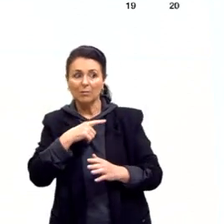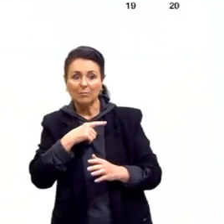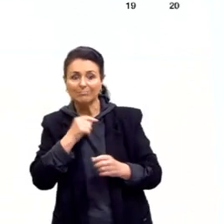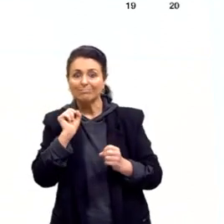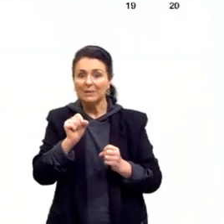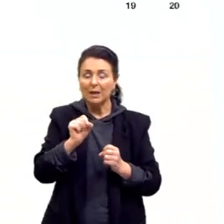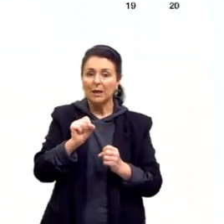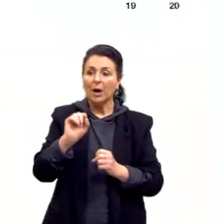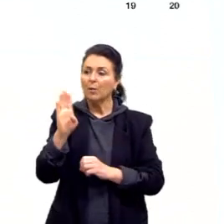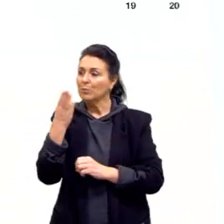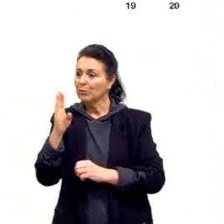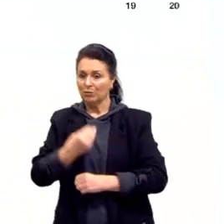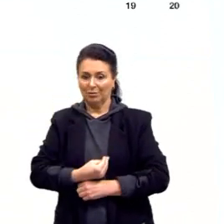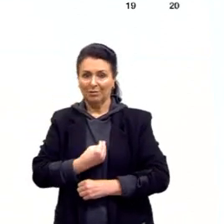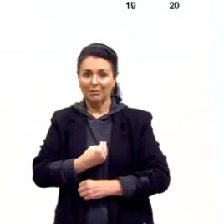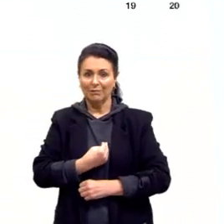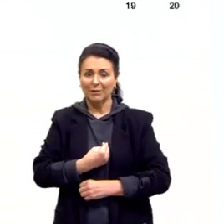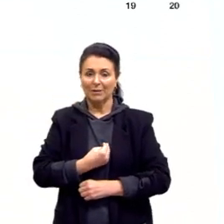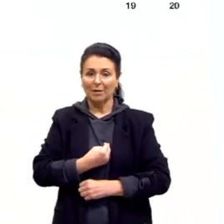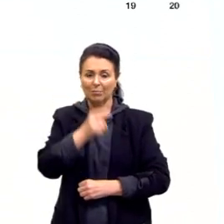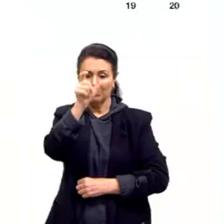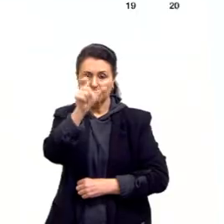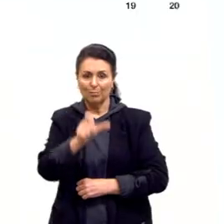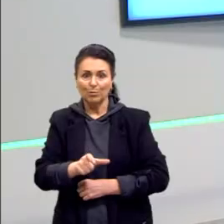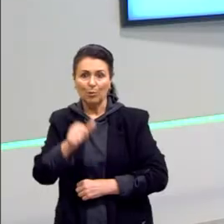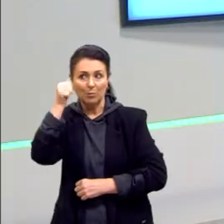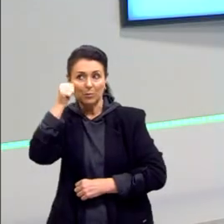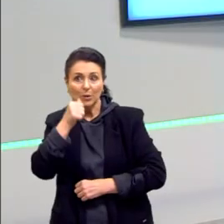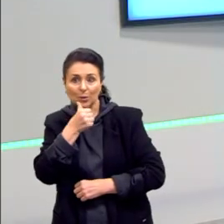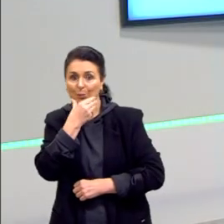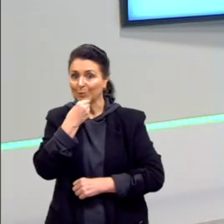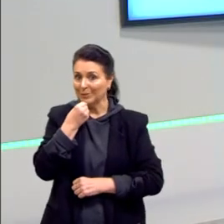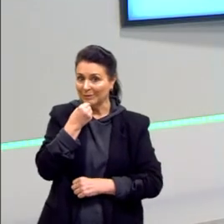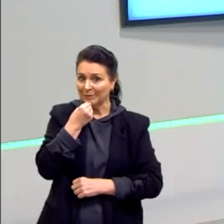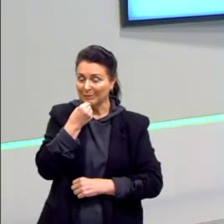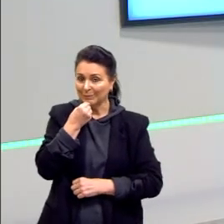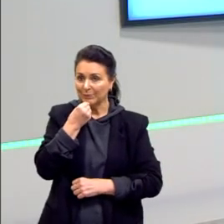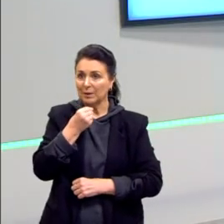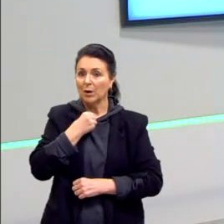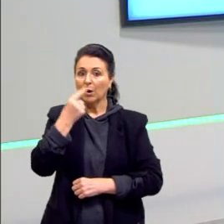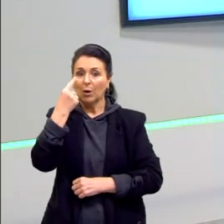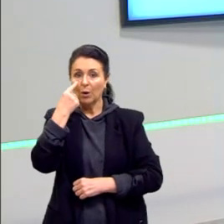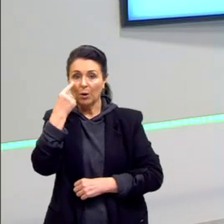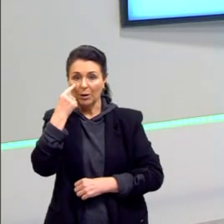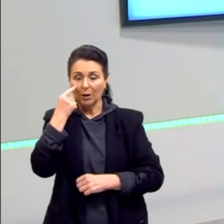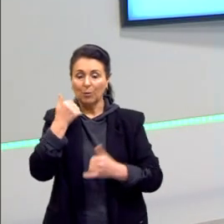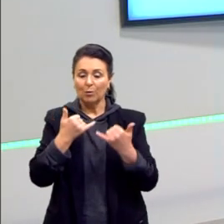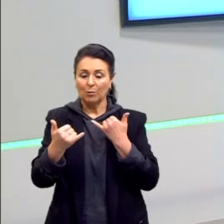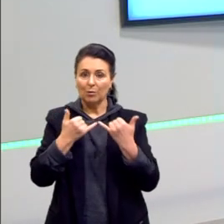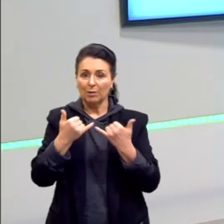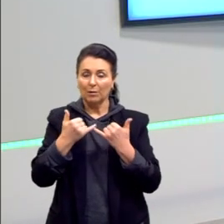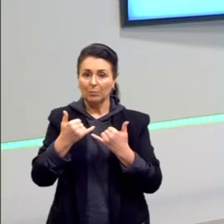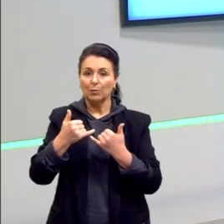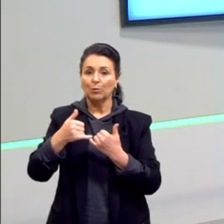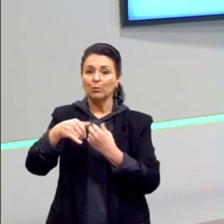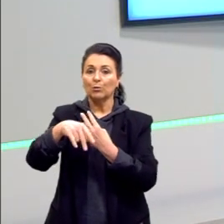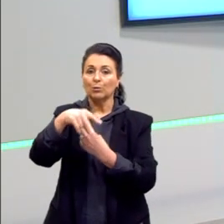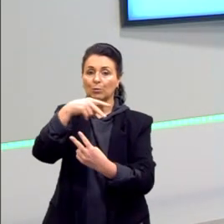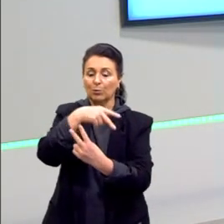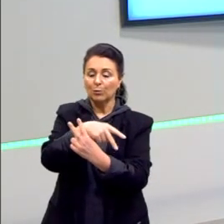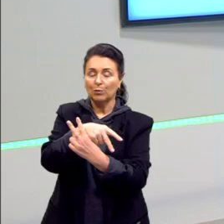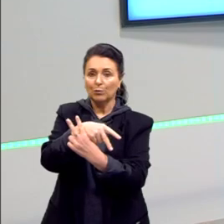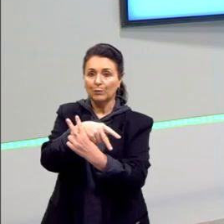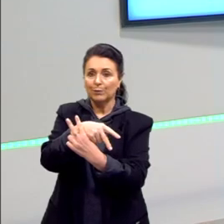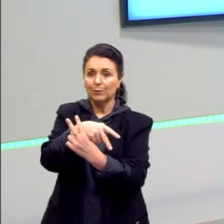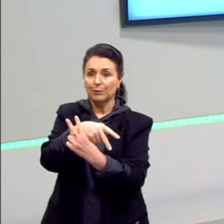do indivíduo. Então, aqui na imagem, nós temos o exemplo dos cromossomos. Então, temos o